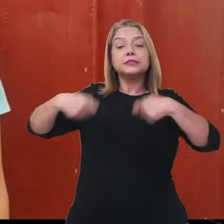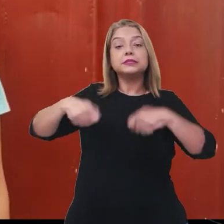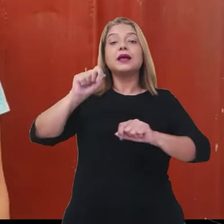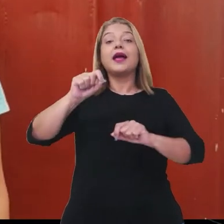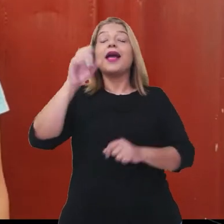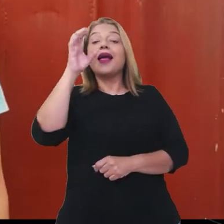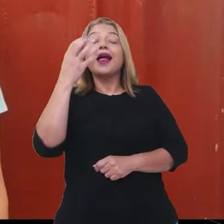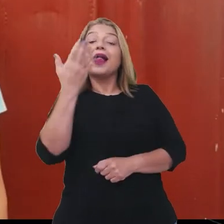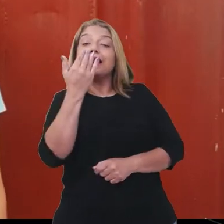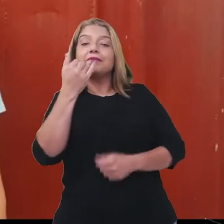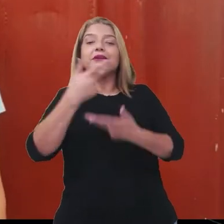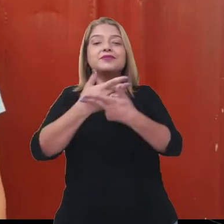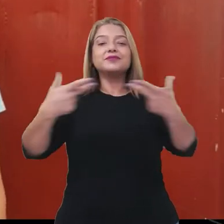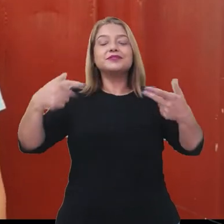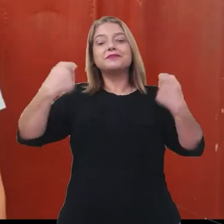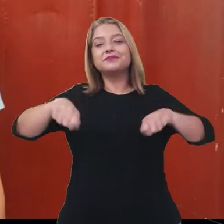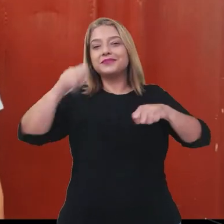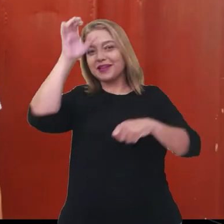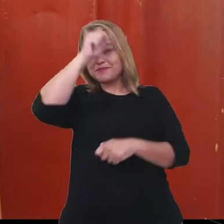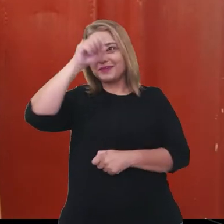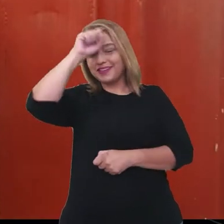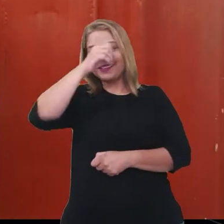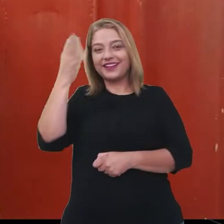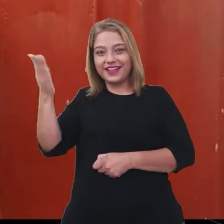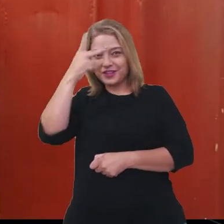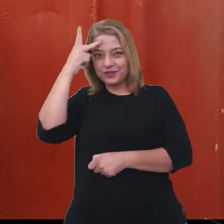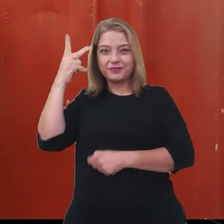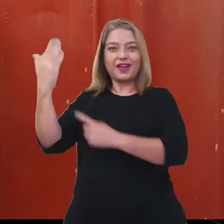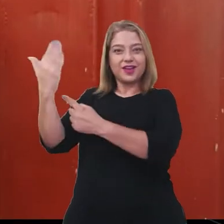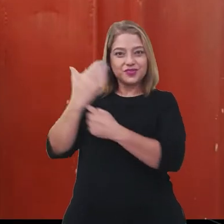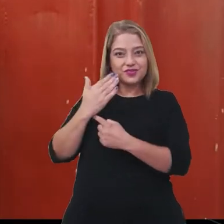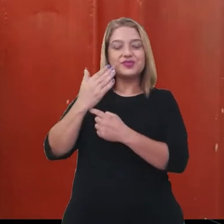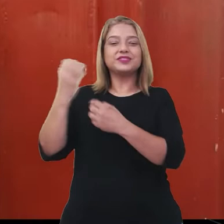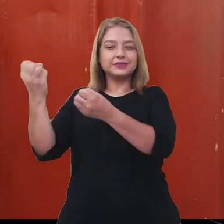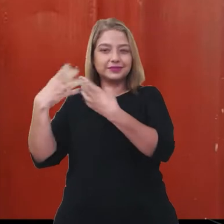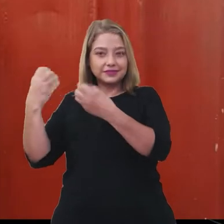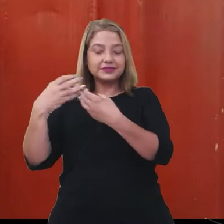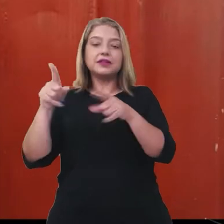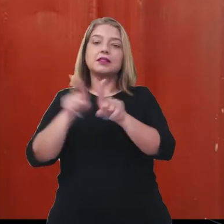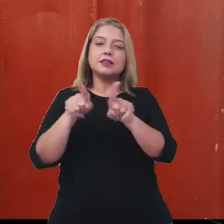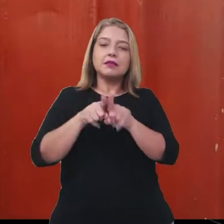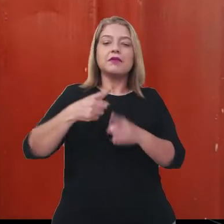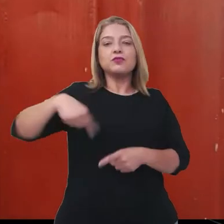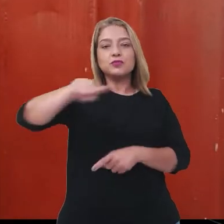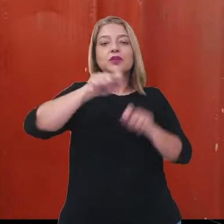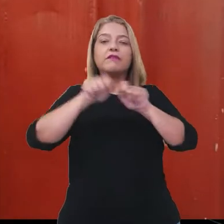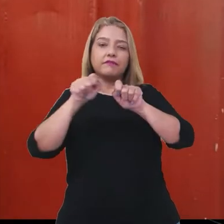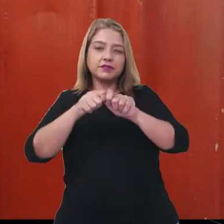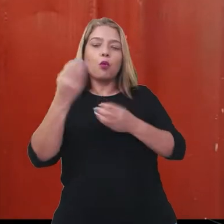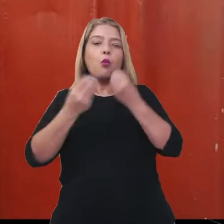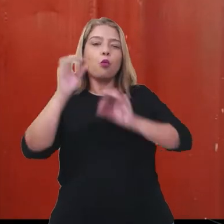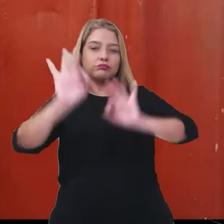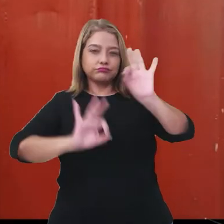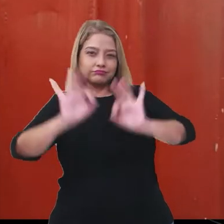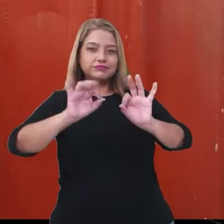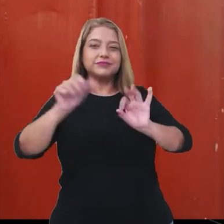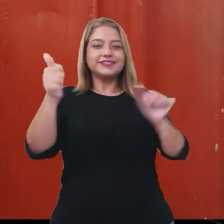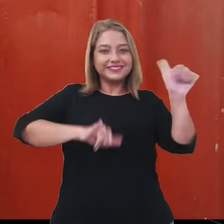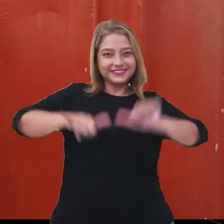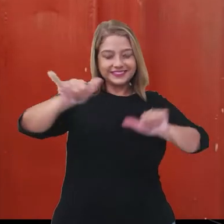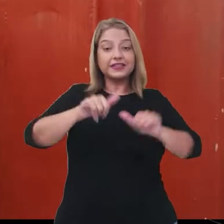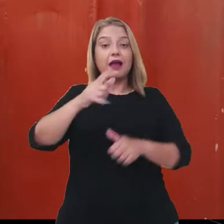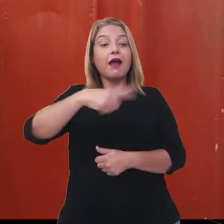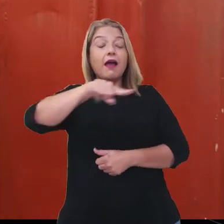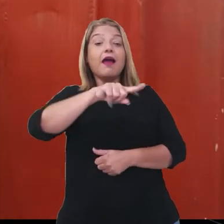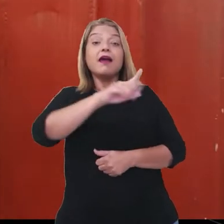aprendemos a comer com esses povos e fizeram uma oficina de preparação de cuscoos. Já as crianças de 1 em 2 anos ficaram